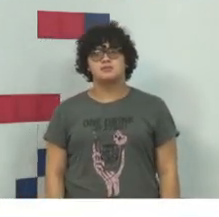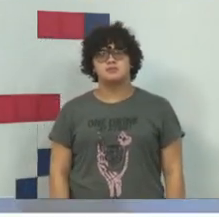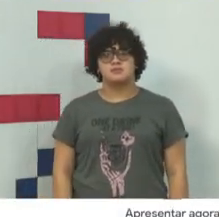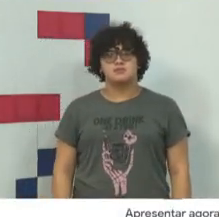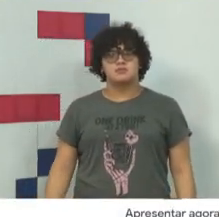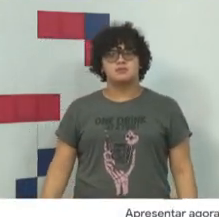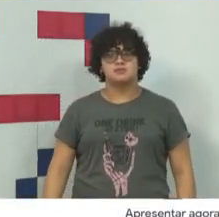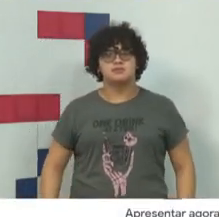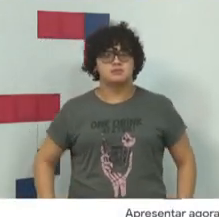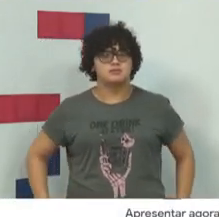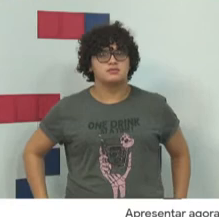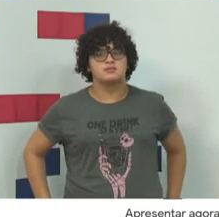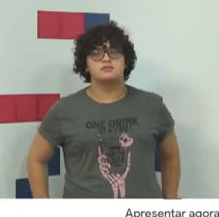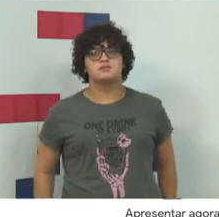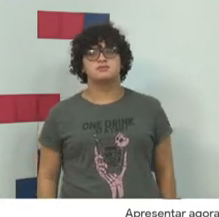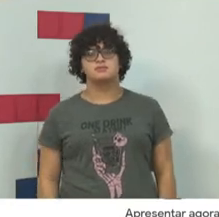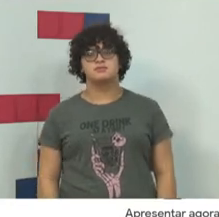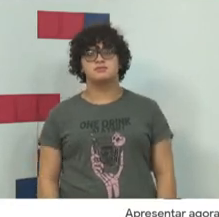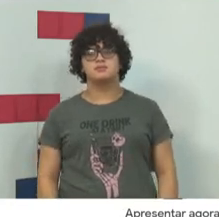Deputado, nos ouve.